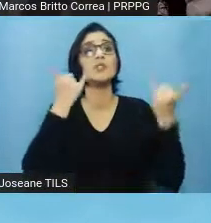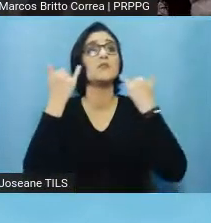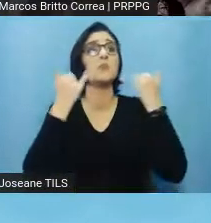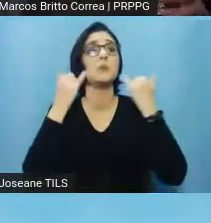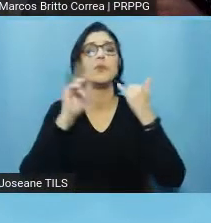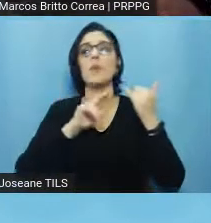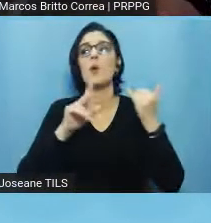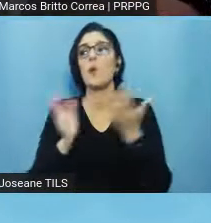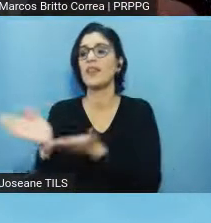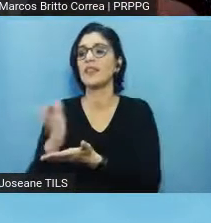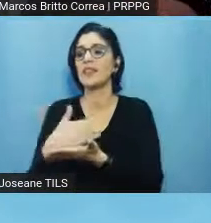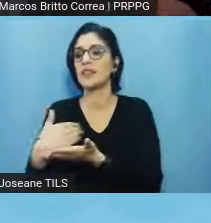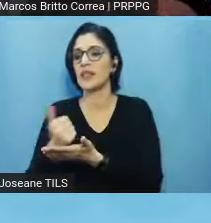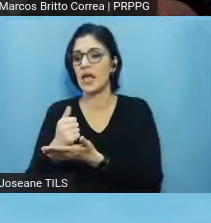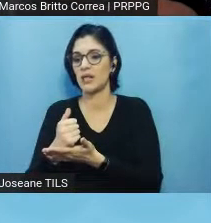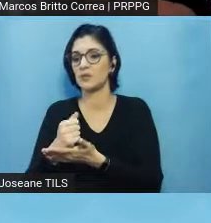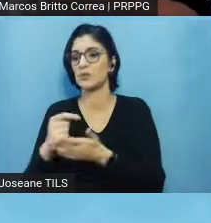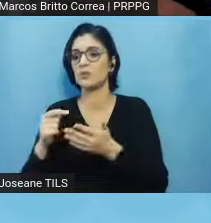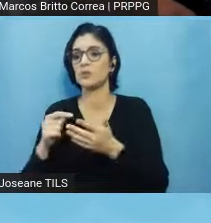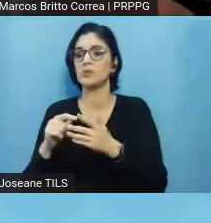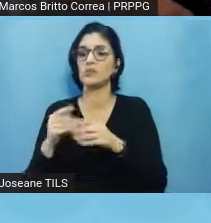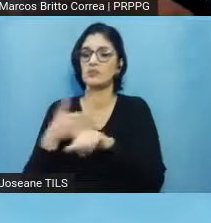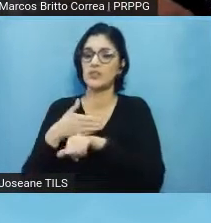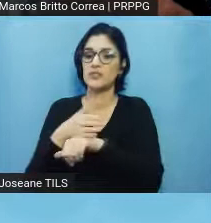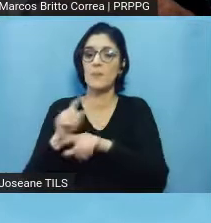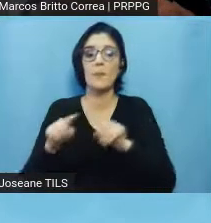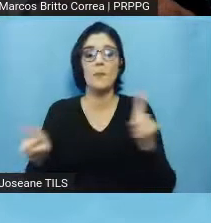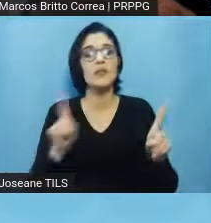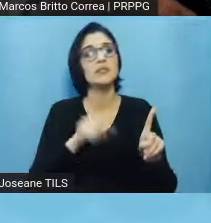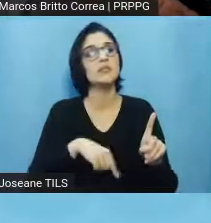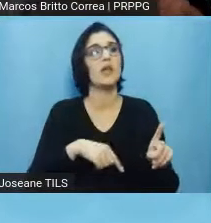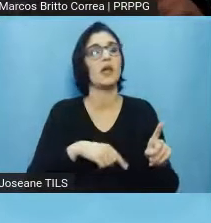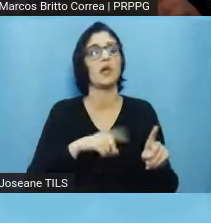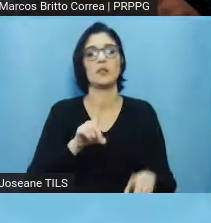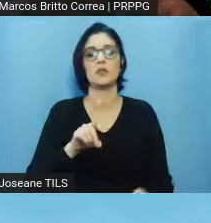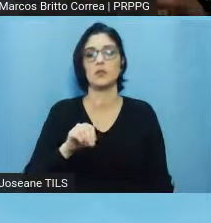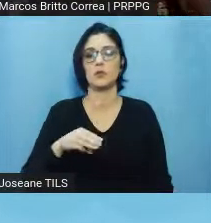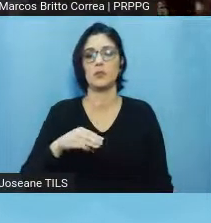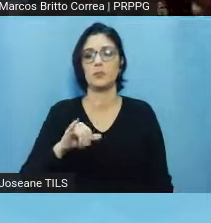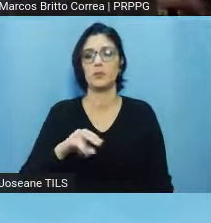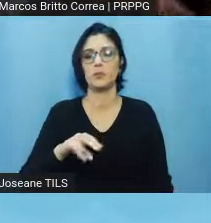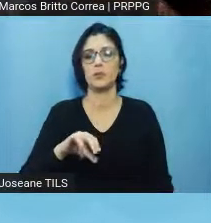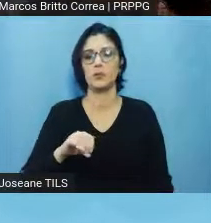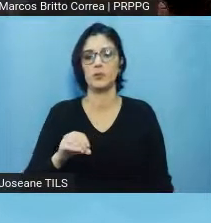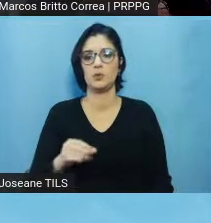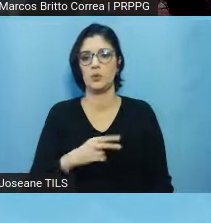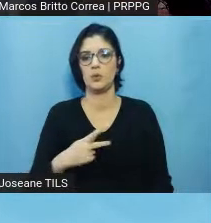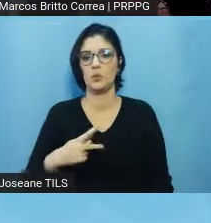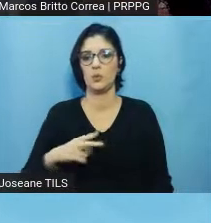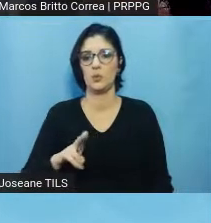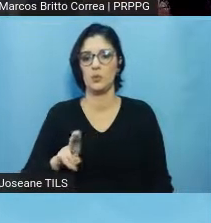né, de acesso, mas que são de domínio público, ou seja, o acesso não é público, mas